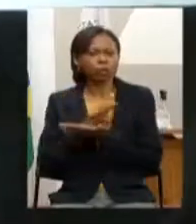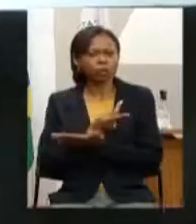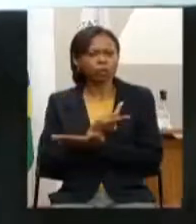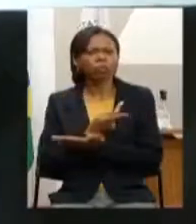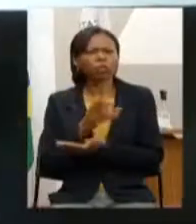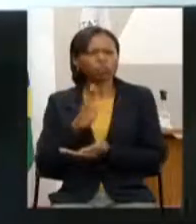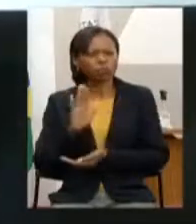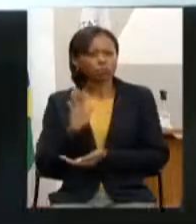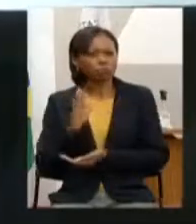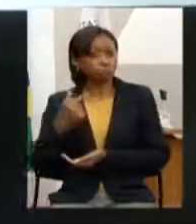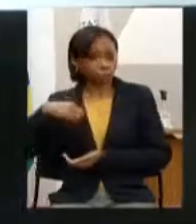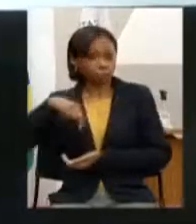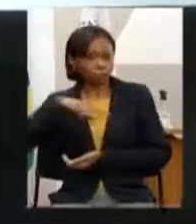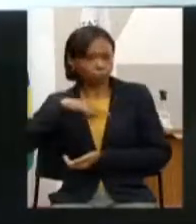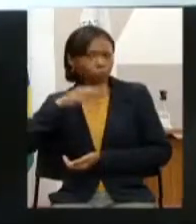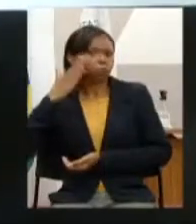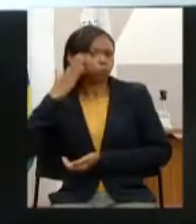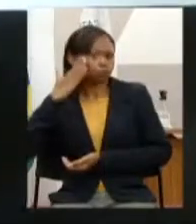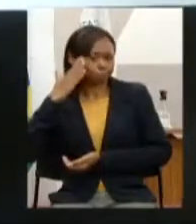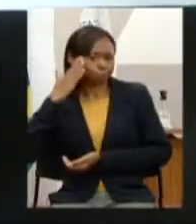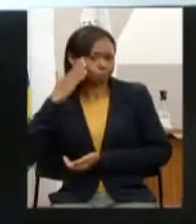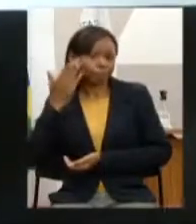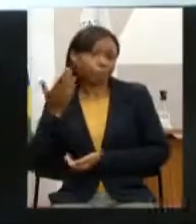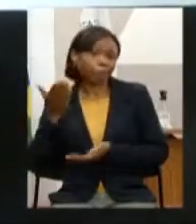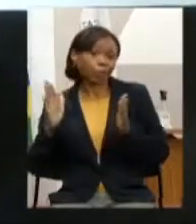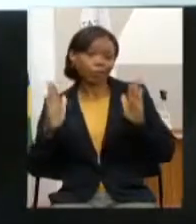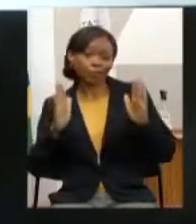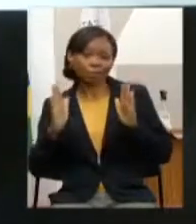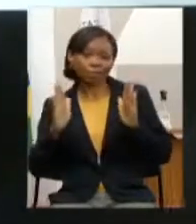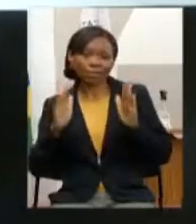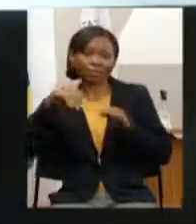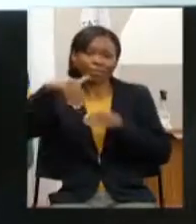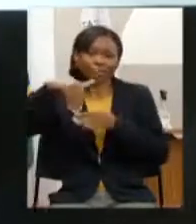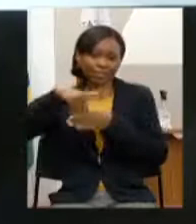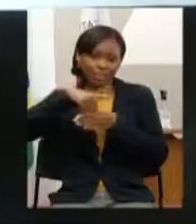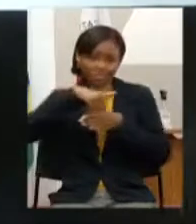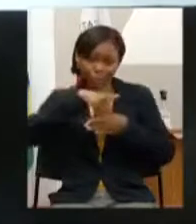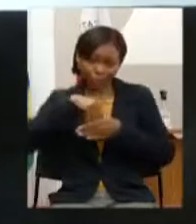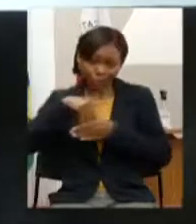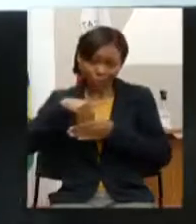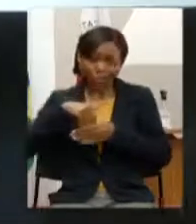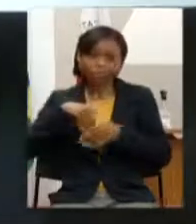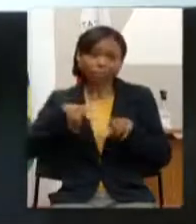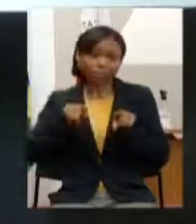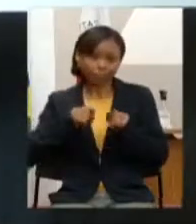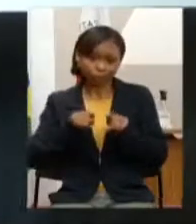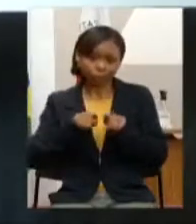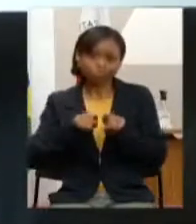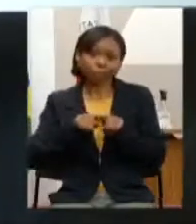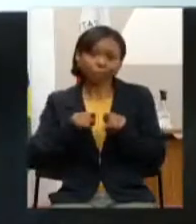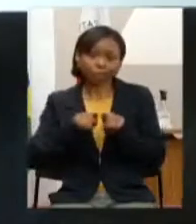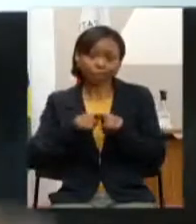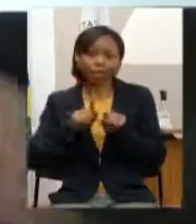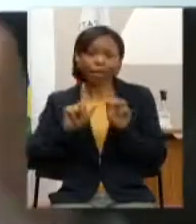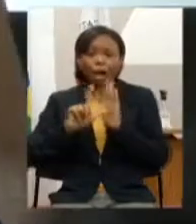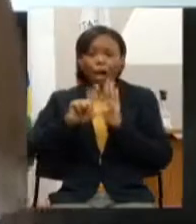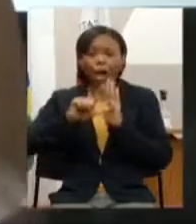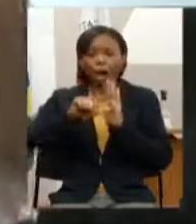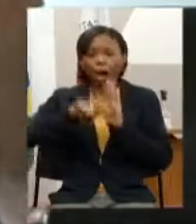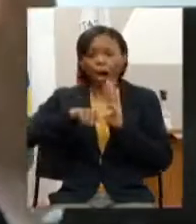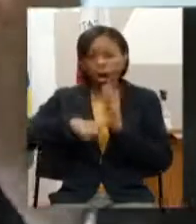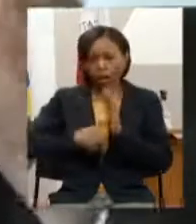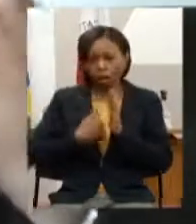que a gente já sabia que teríamos perida eleitoral que acaba atrapalhando também ainda um pouco o processo de execução dessas emendas